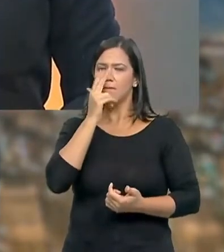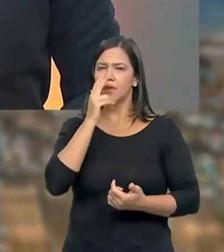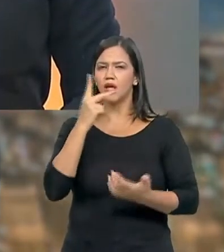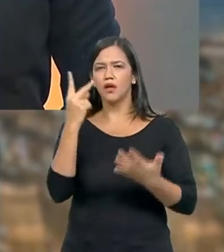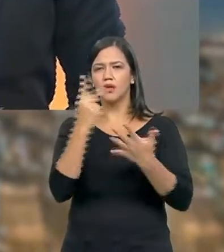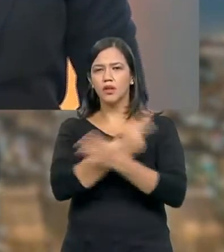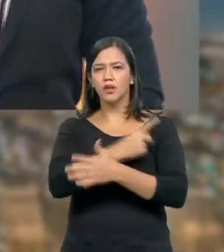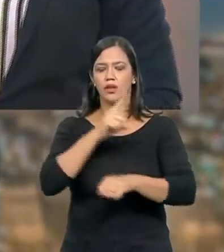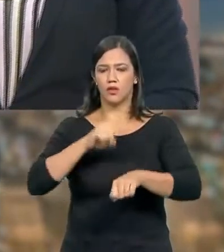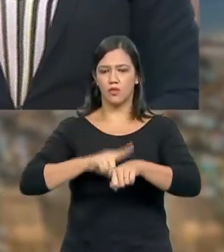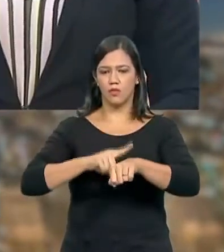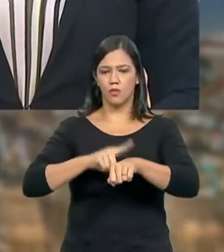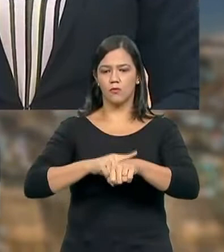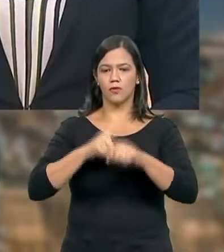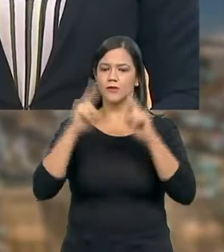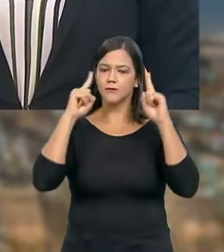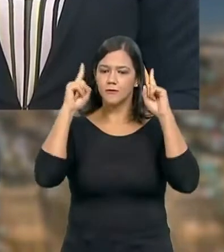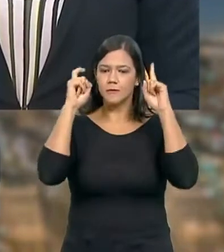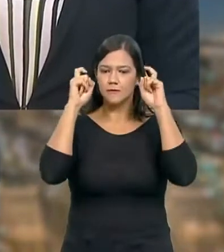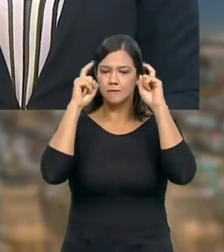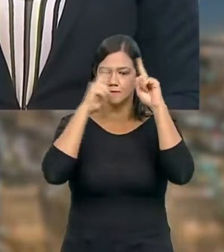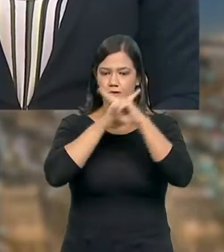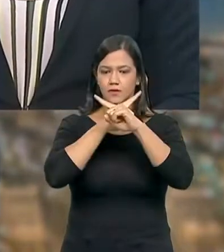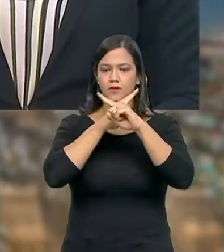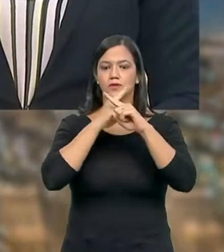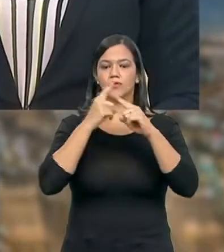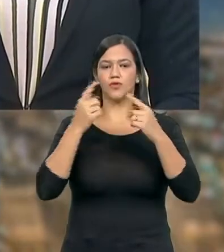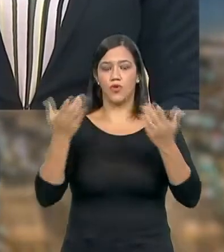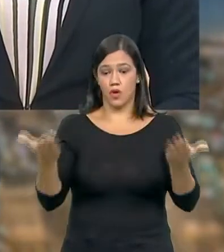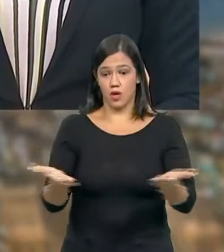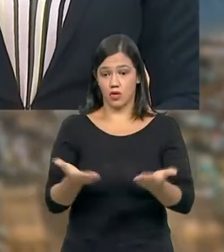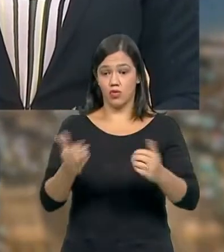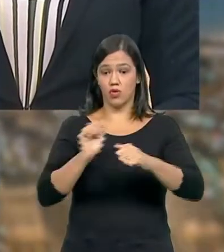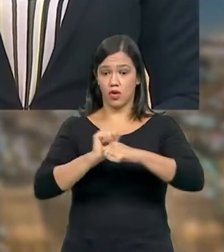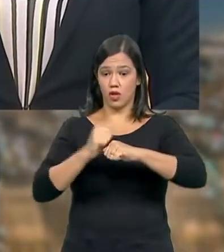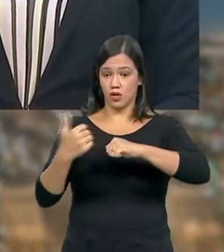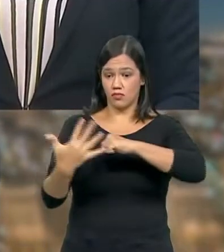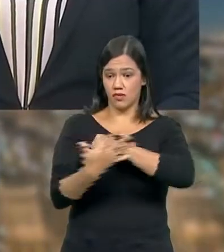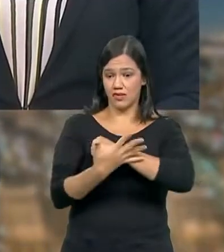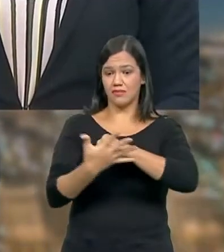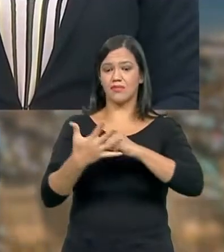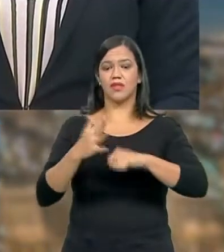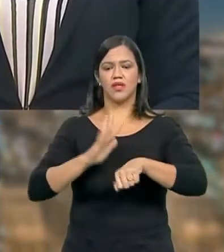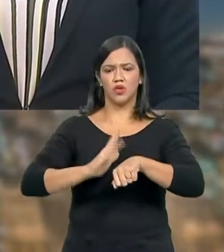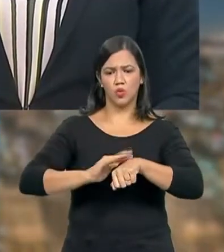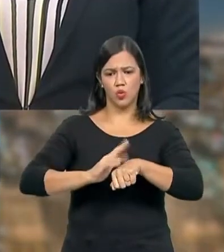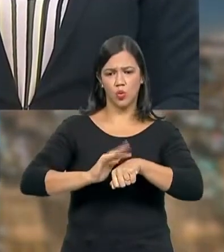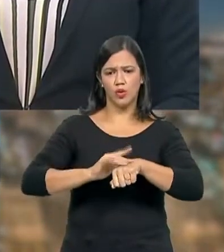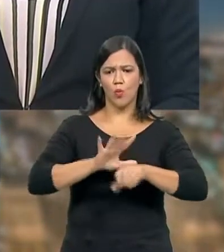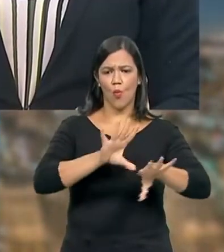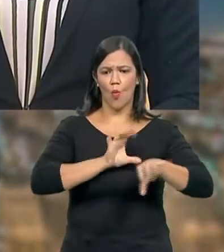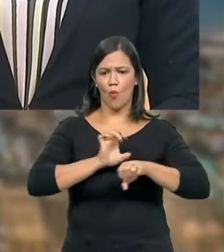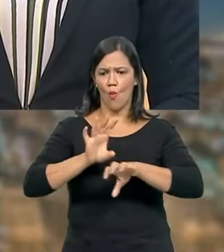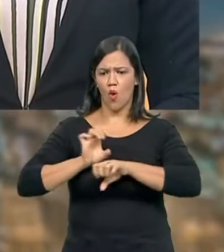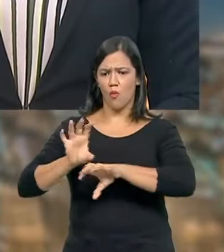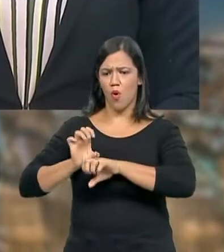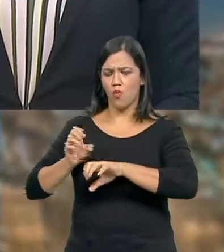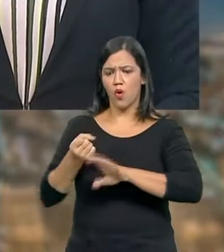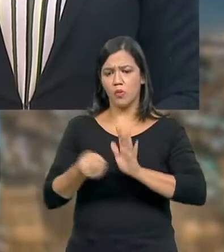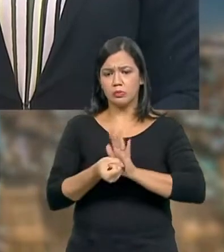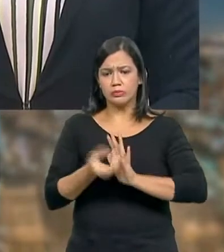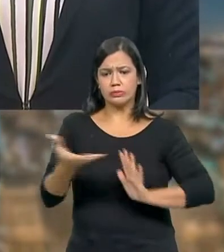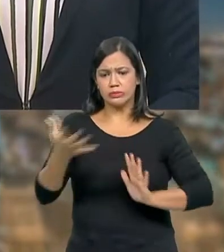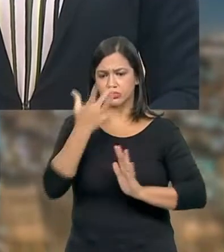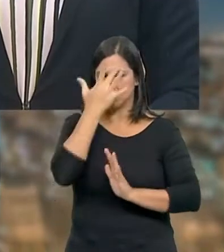momento mais difícil nessa pandemia, uma doença que já cometeu tantas vidas e